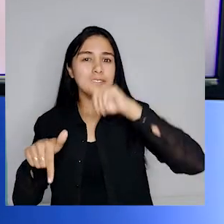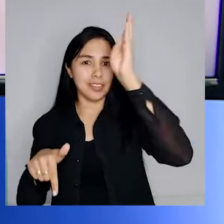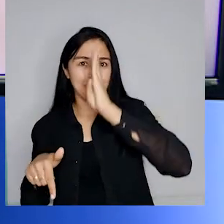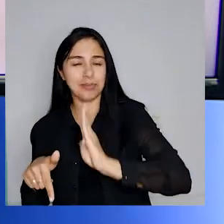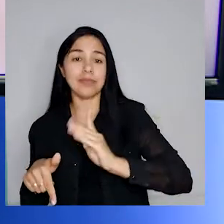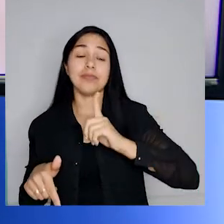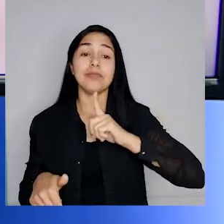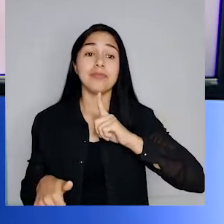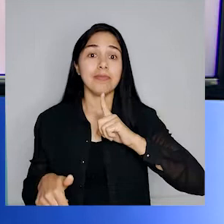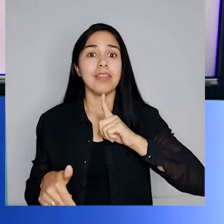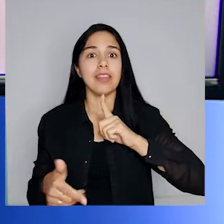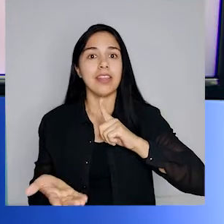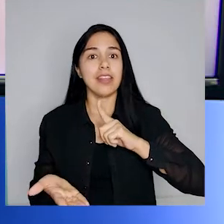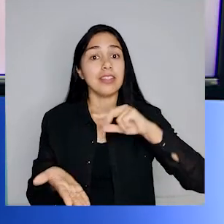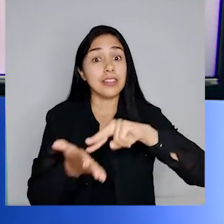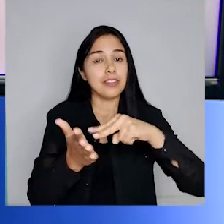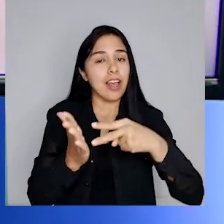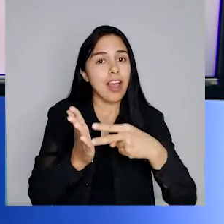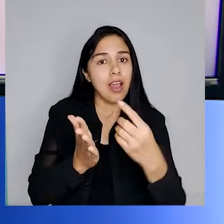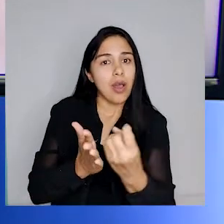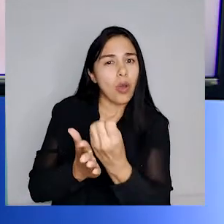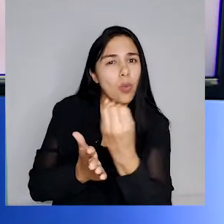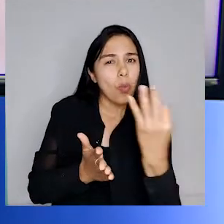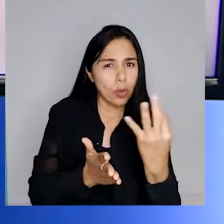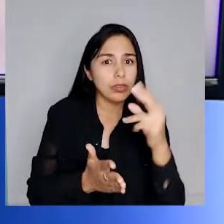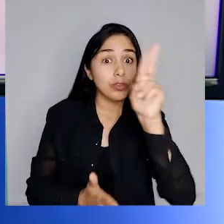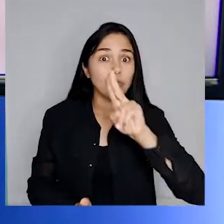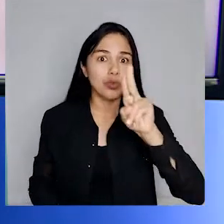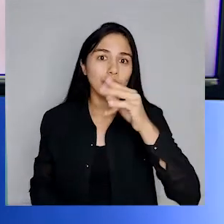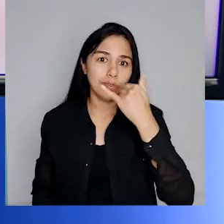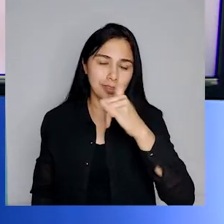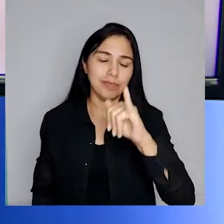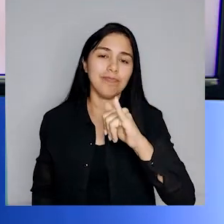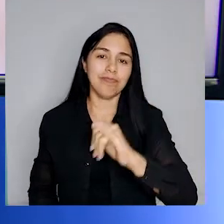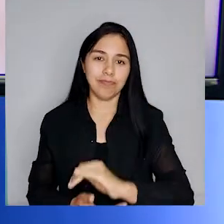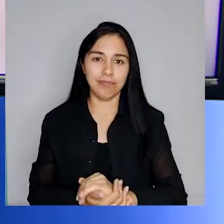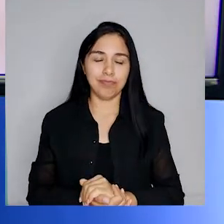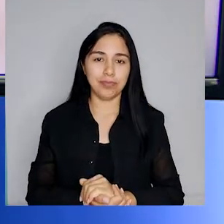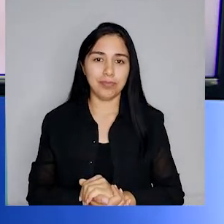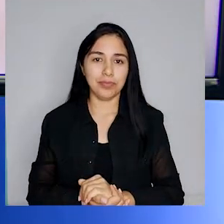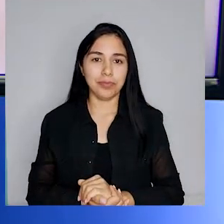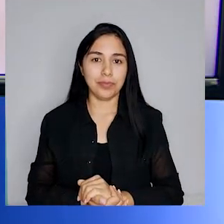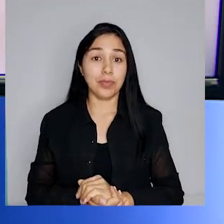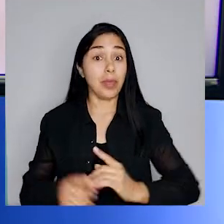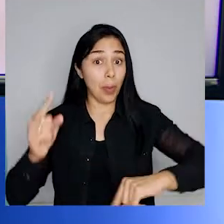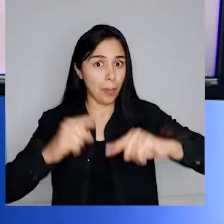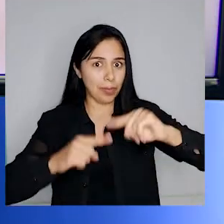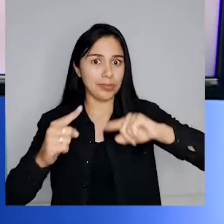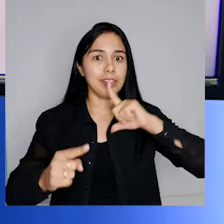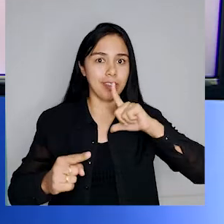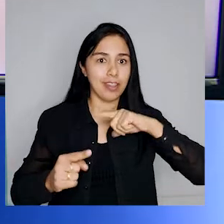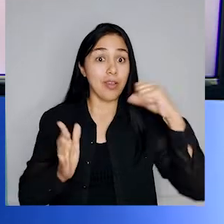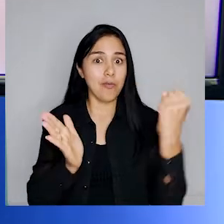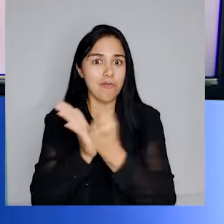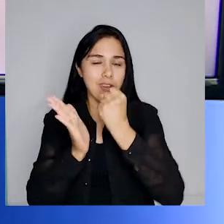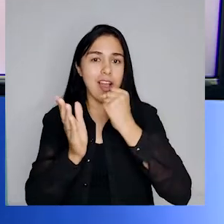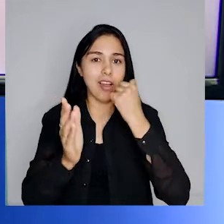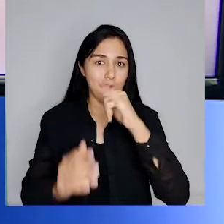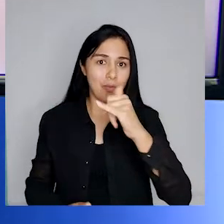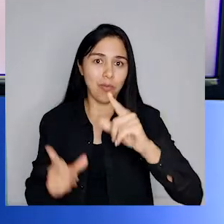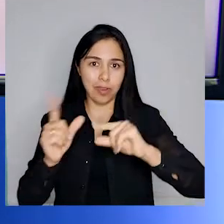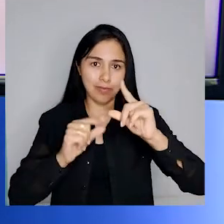classificações de grau de consumo desenvolvidos pelo Inmetro. Produtos com o selo Energy Star foram